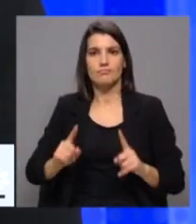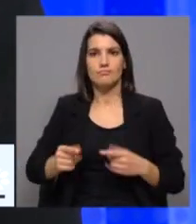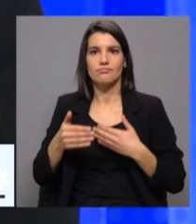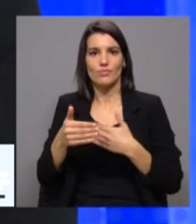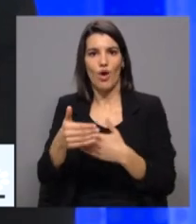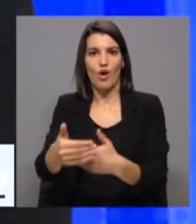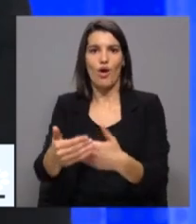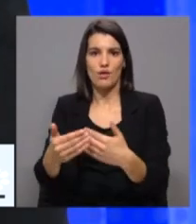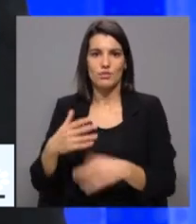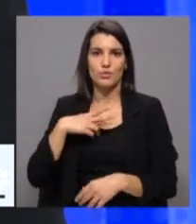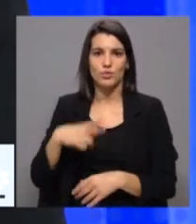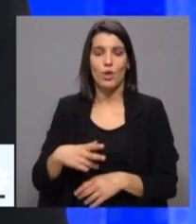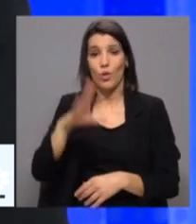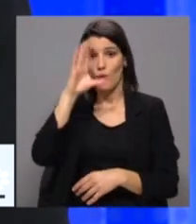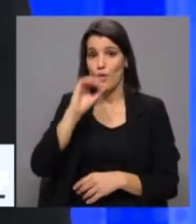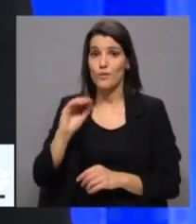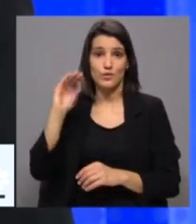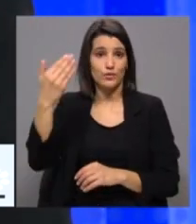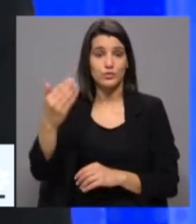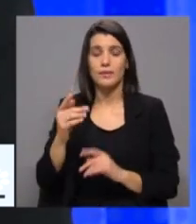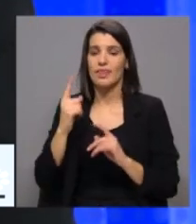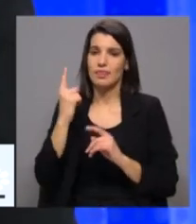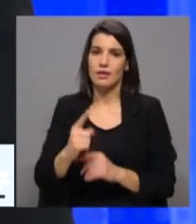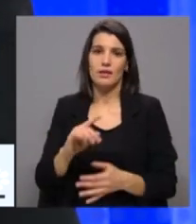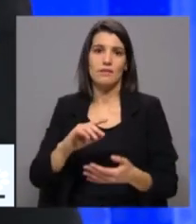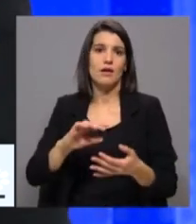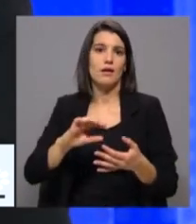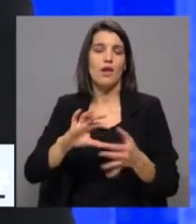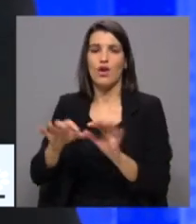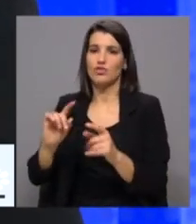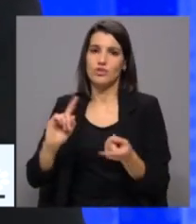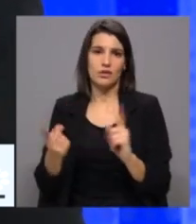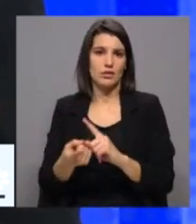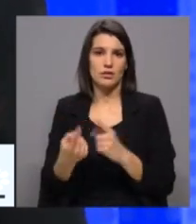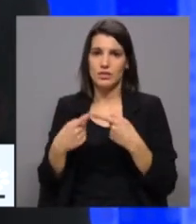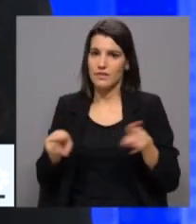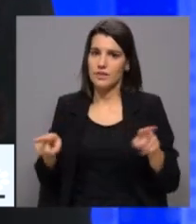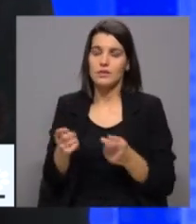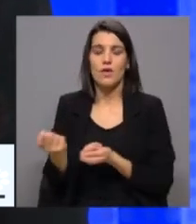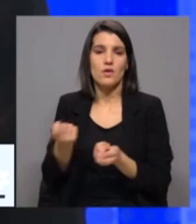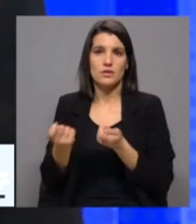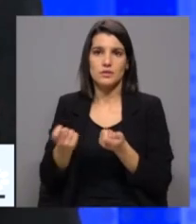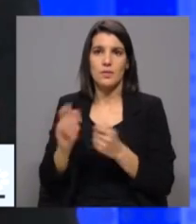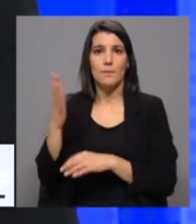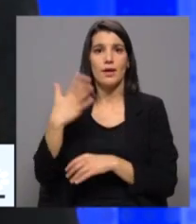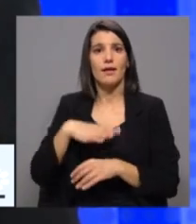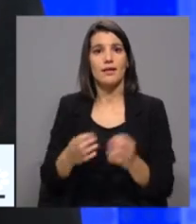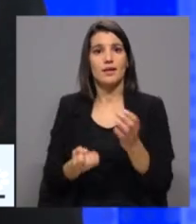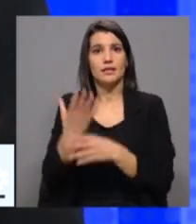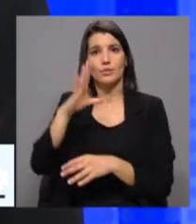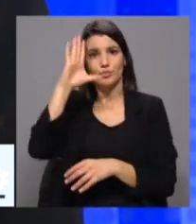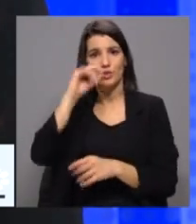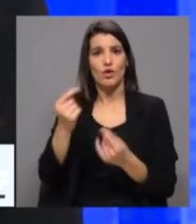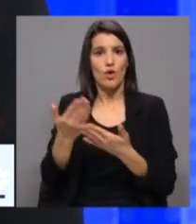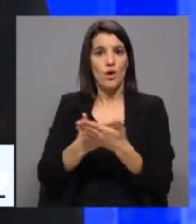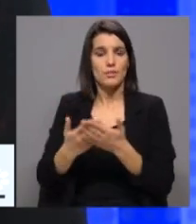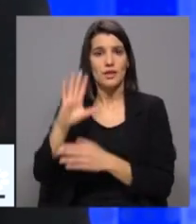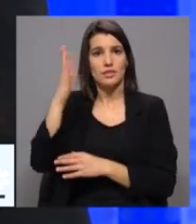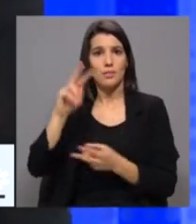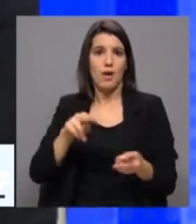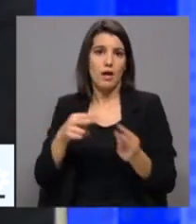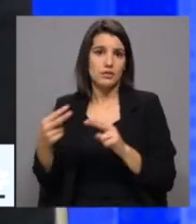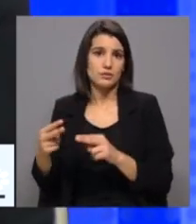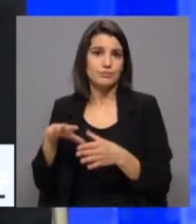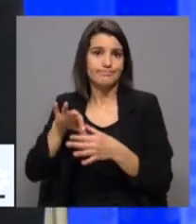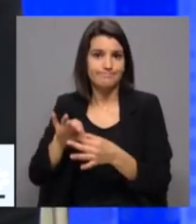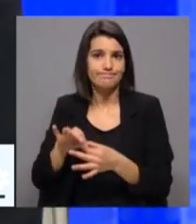futuro governo deverá mudar a sua lógica, do ponto de vista até da sua organização. O PAN defende a criação do Ministério da Economia e das Alterações Climáticas